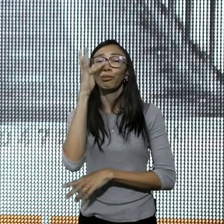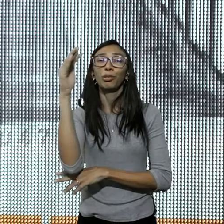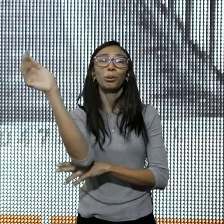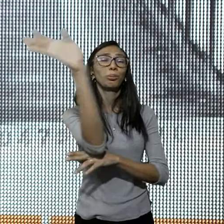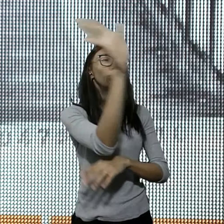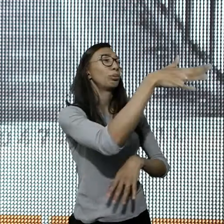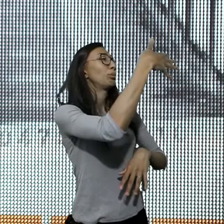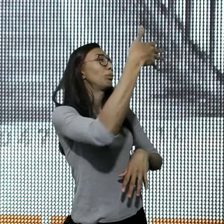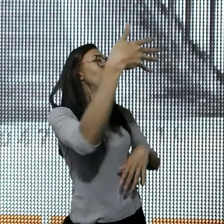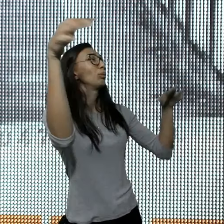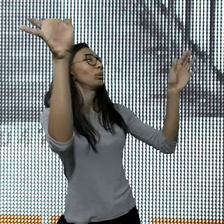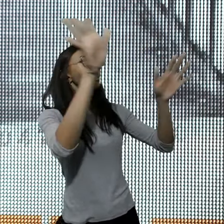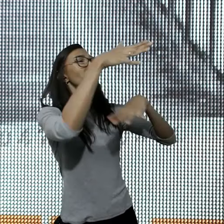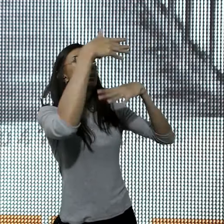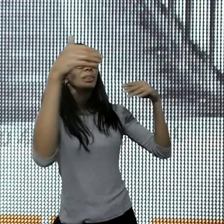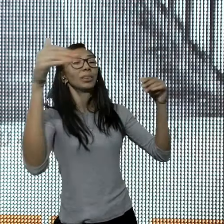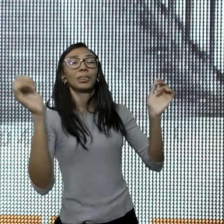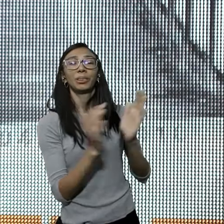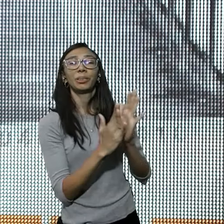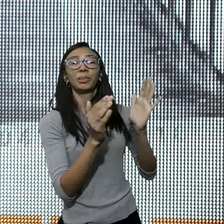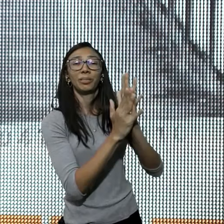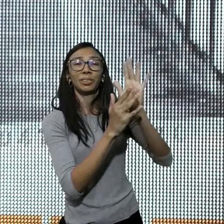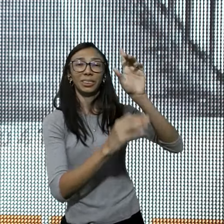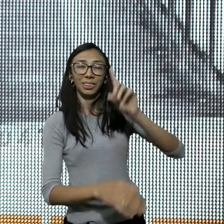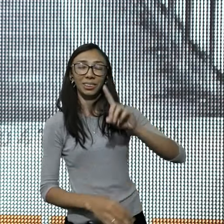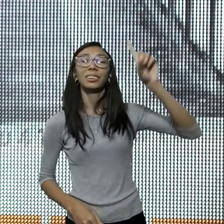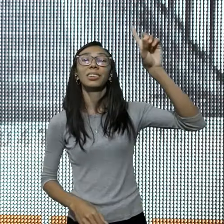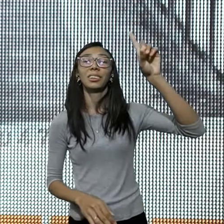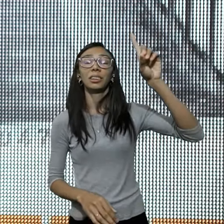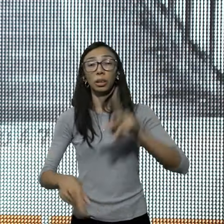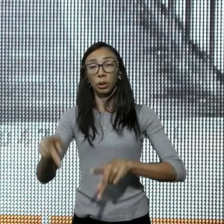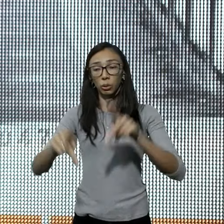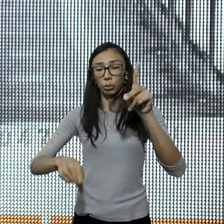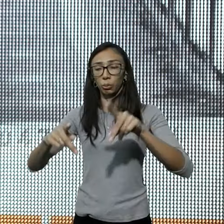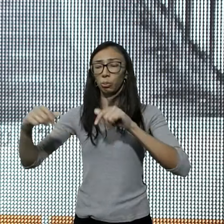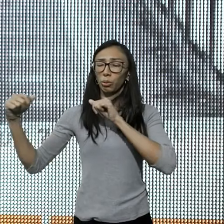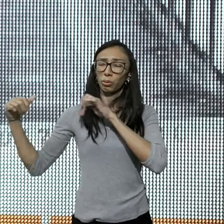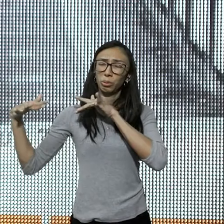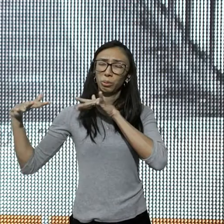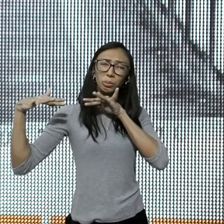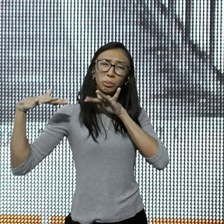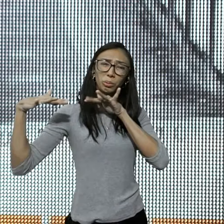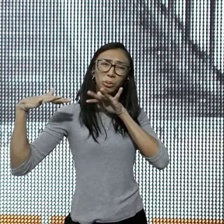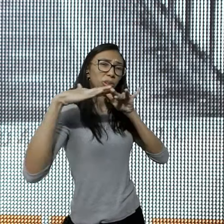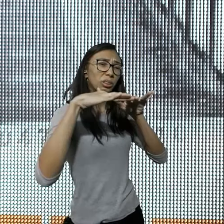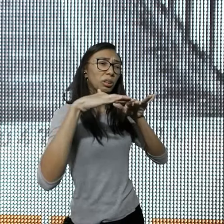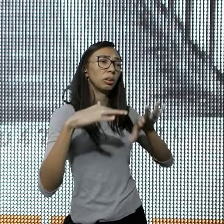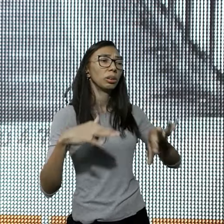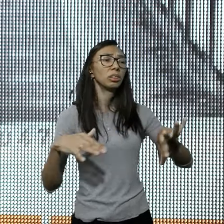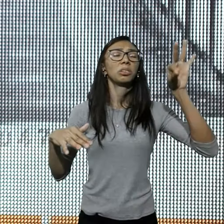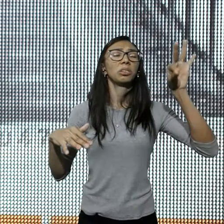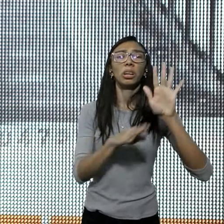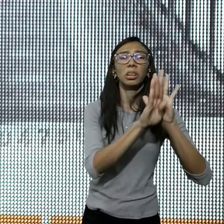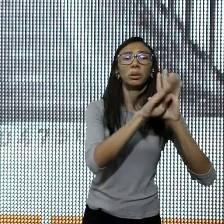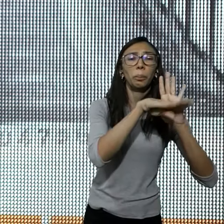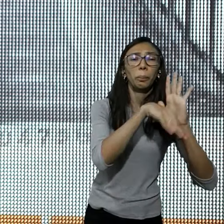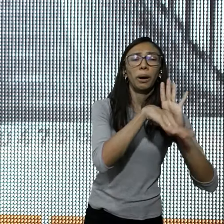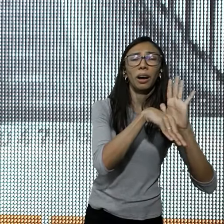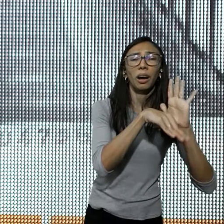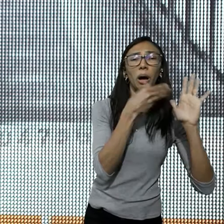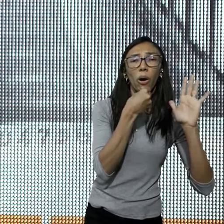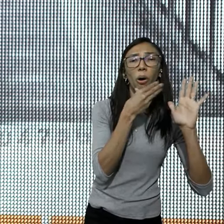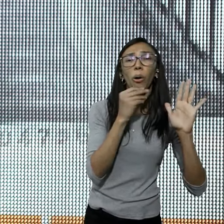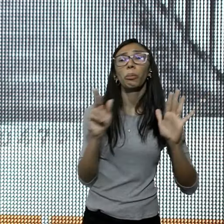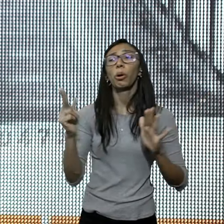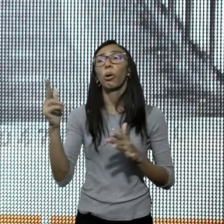de Jerusalém, foi a mesma multidão, que estava lá, escolhendo, por Barrabás, em vez de Jesus,